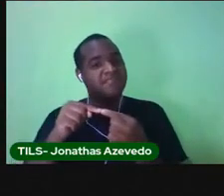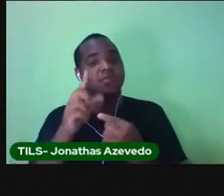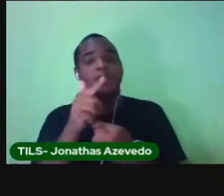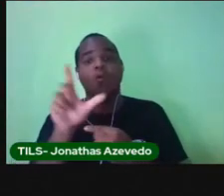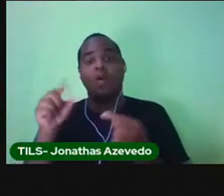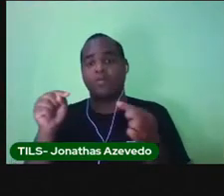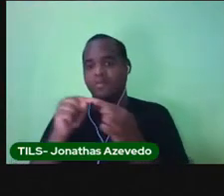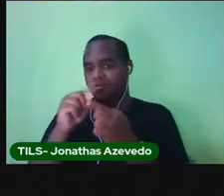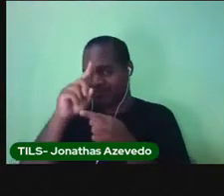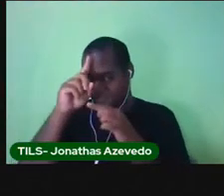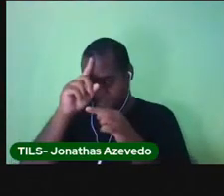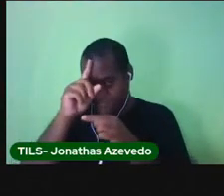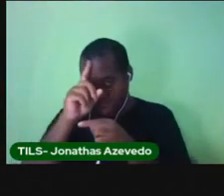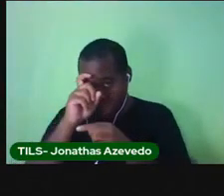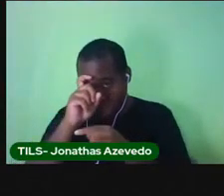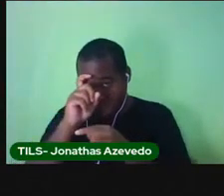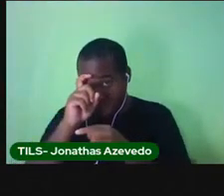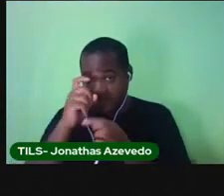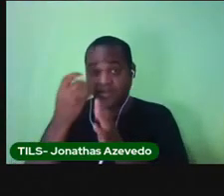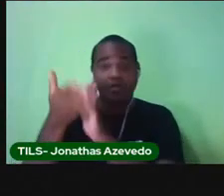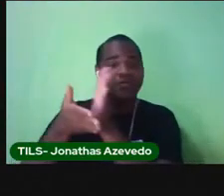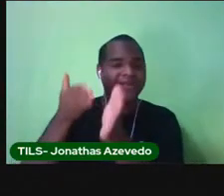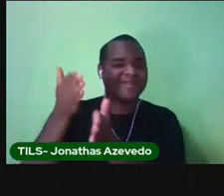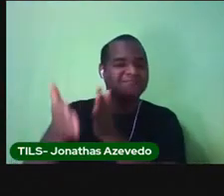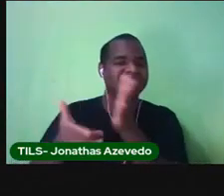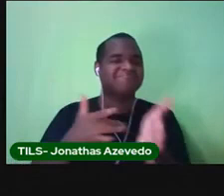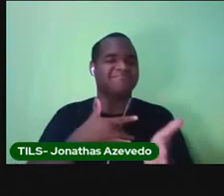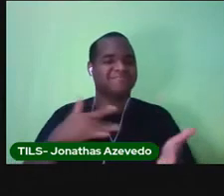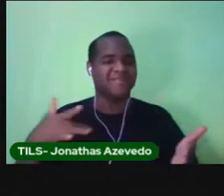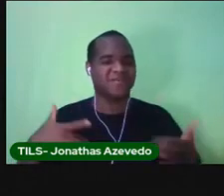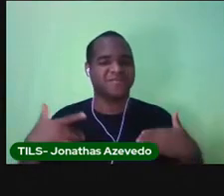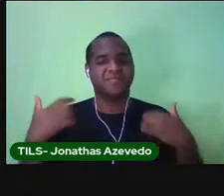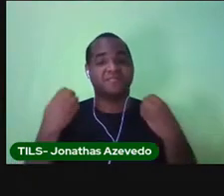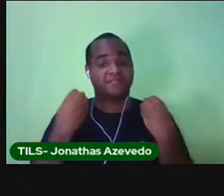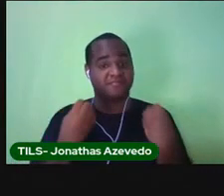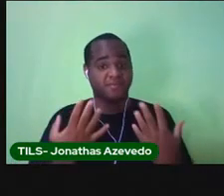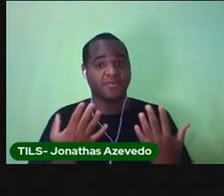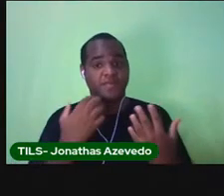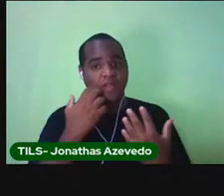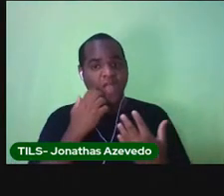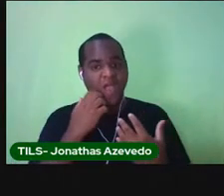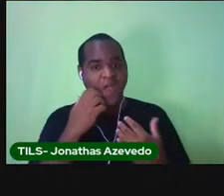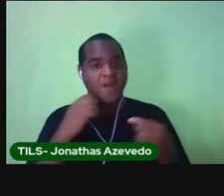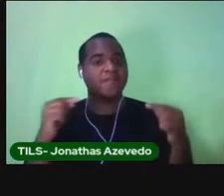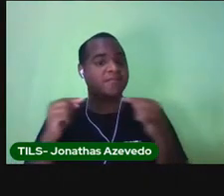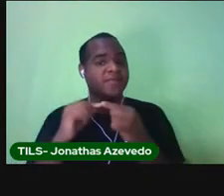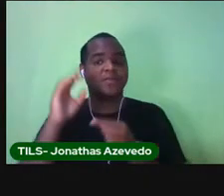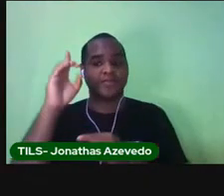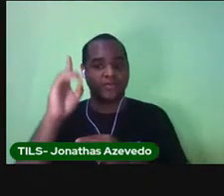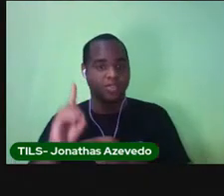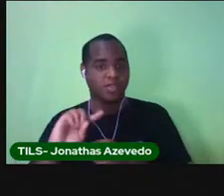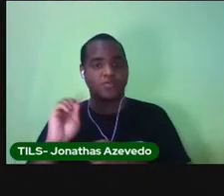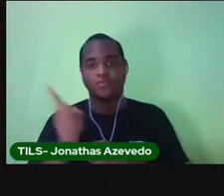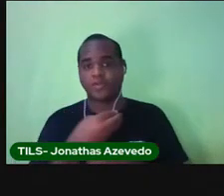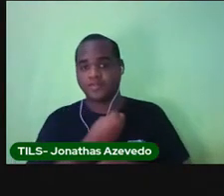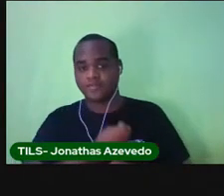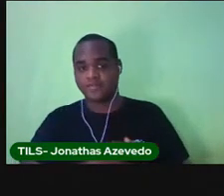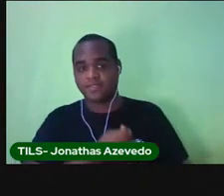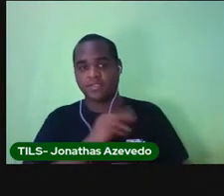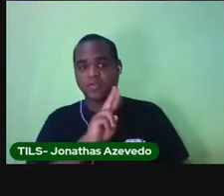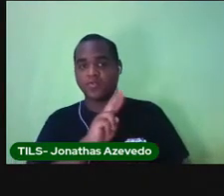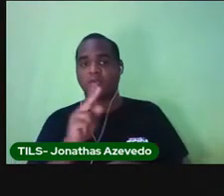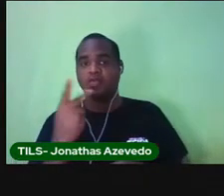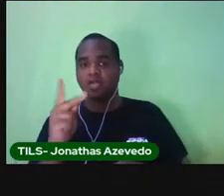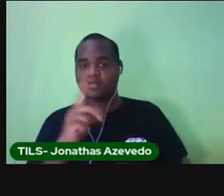ainda no hospital, os cuidados com a saúde já começam lá. Da mesma forma que temos o direito de ter o